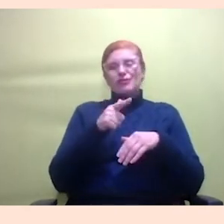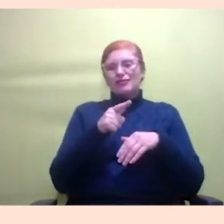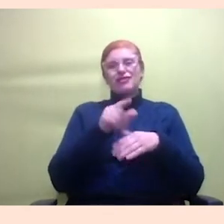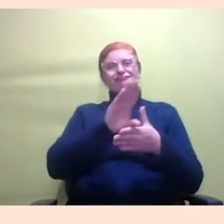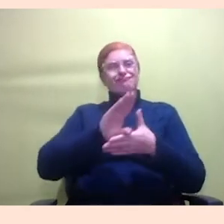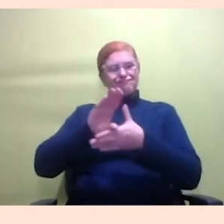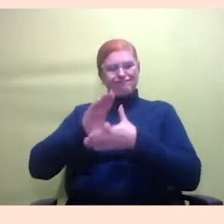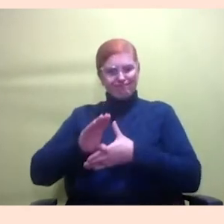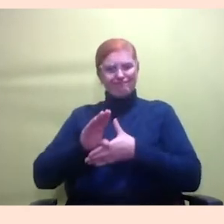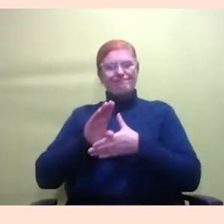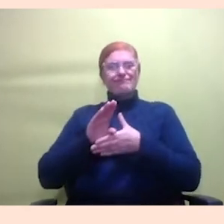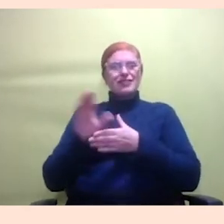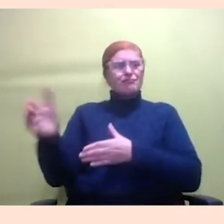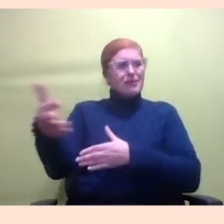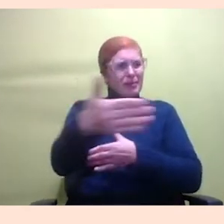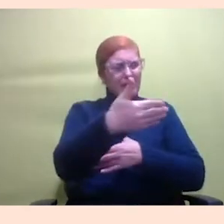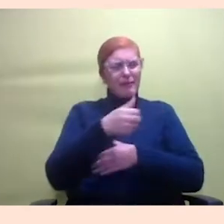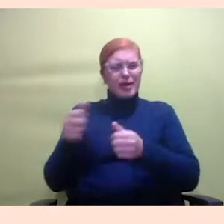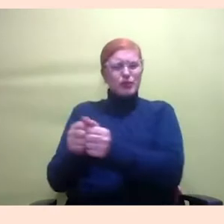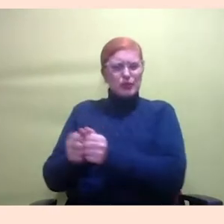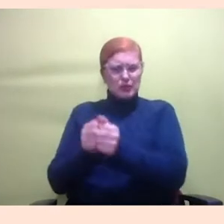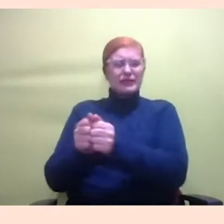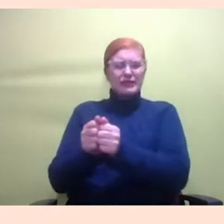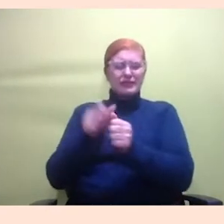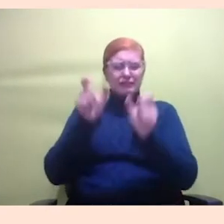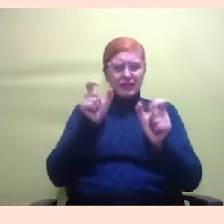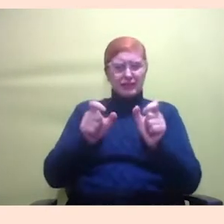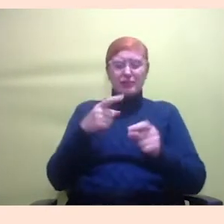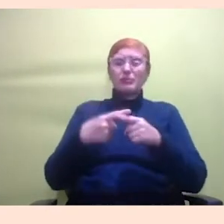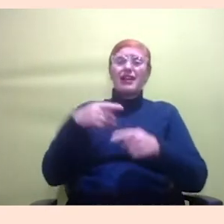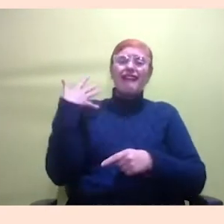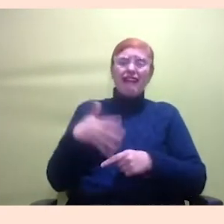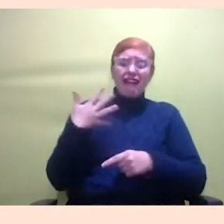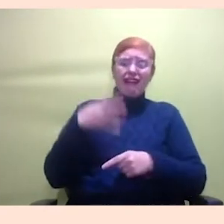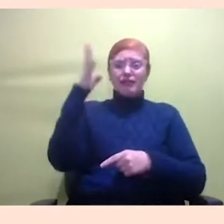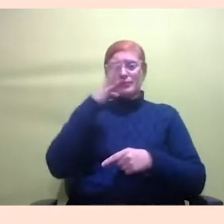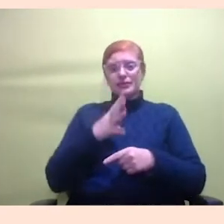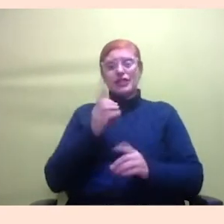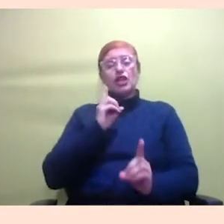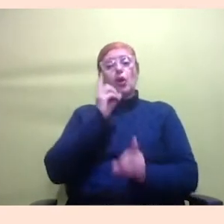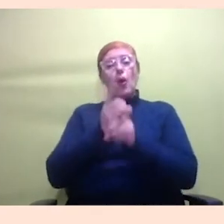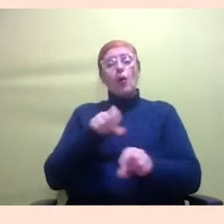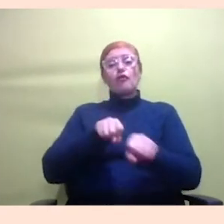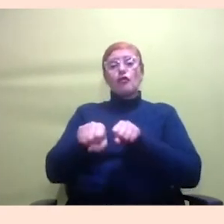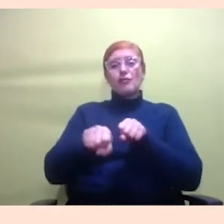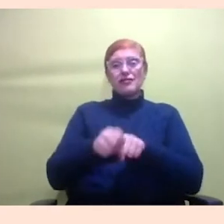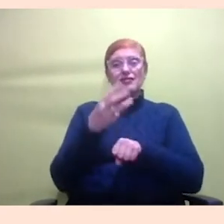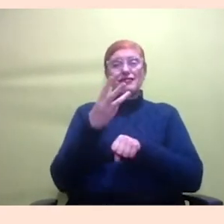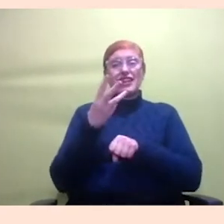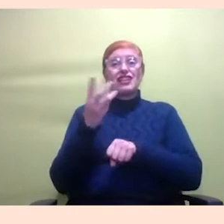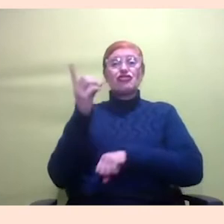as pessoas, é tudo muito caro no Brasil. Você fazer um encontro de formação três dias com